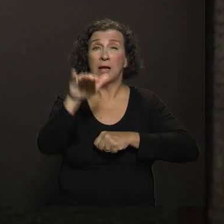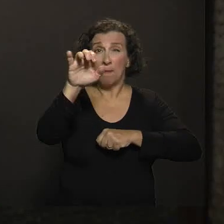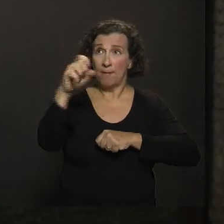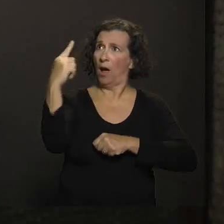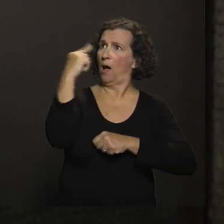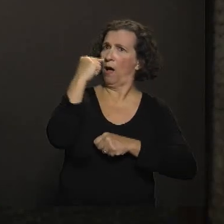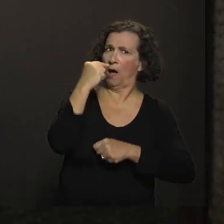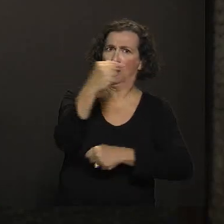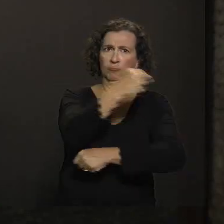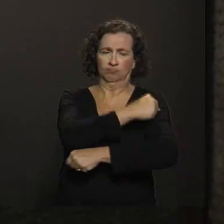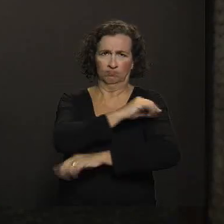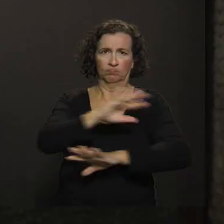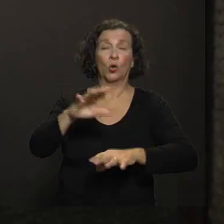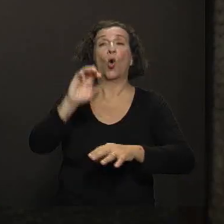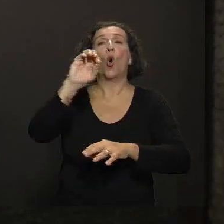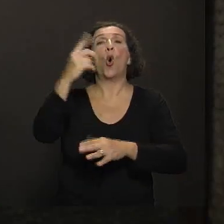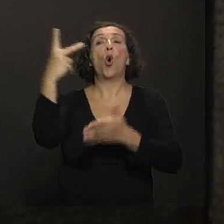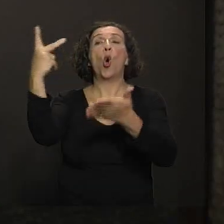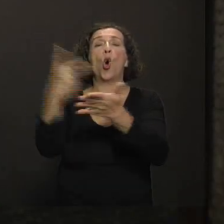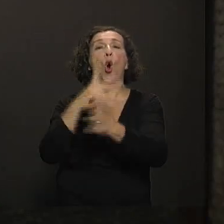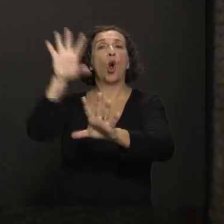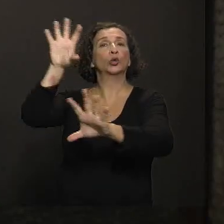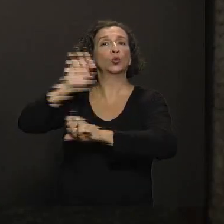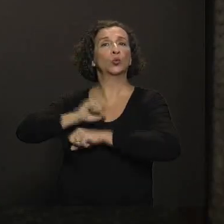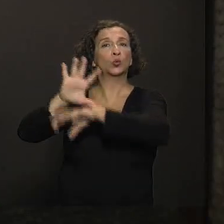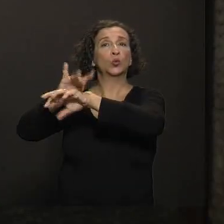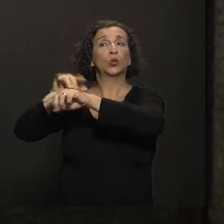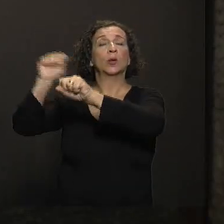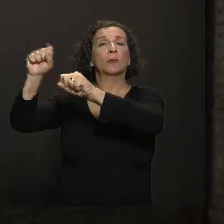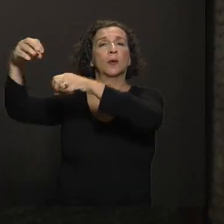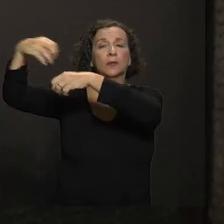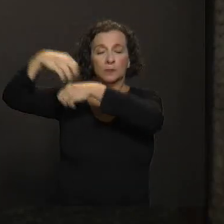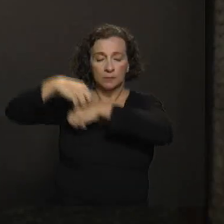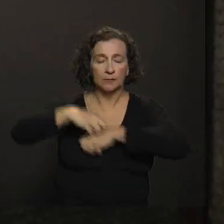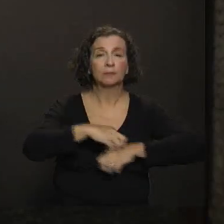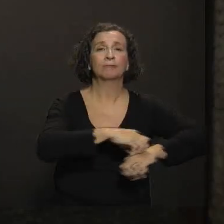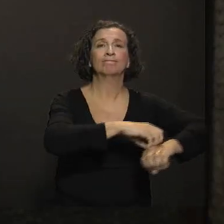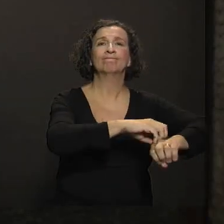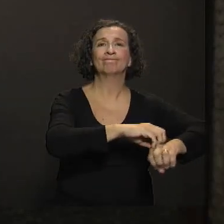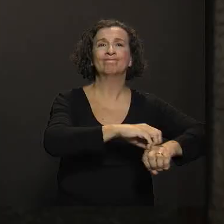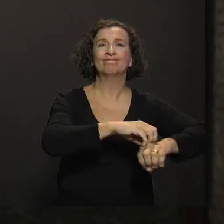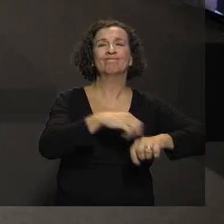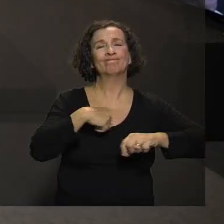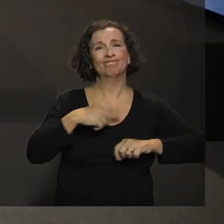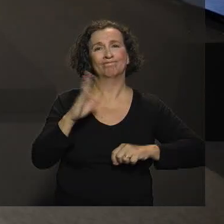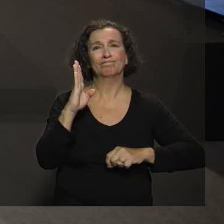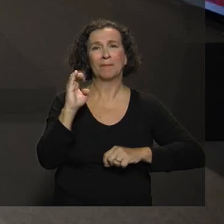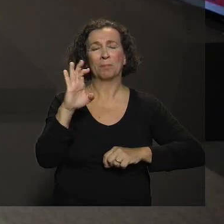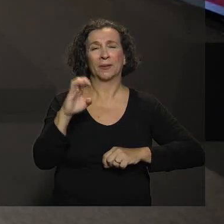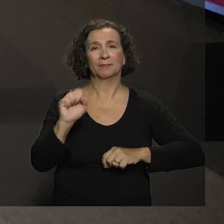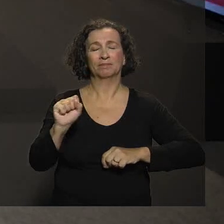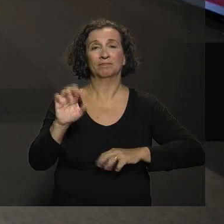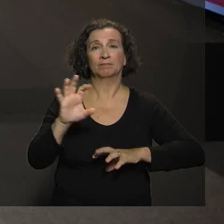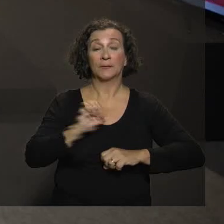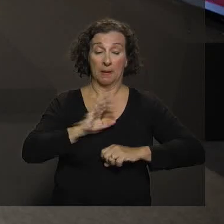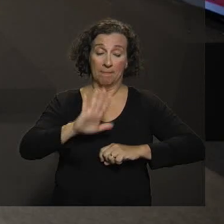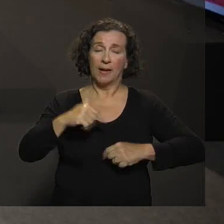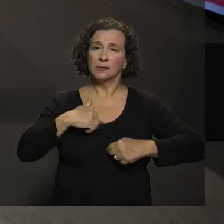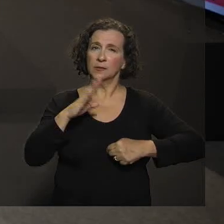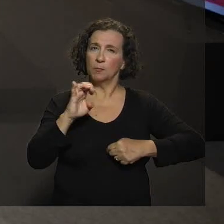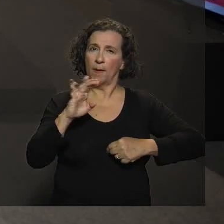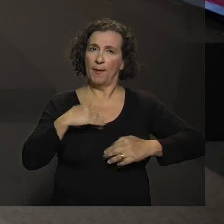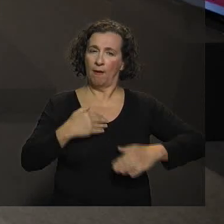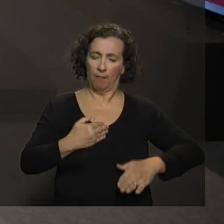vacina ou se a mãe teve a doença, ela passa esses anticorpos maternos, que são as células de defesa, para o bebê. Mas à medida que o bebê